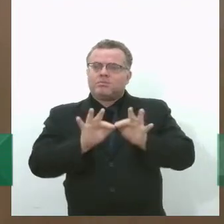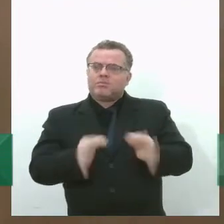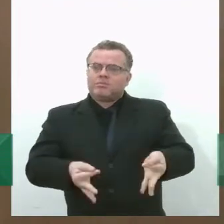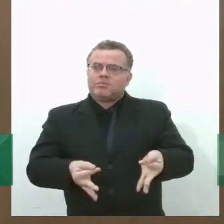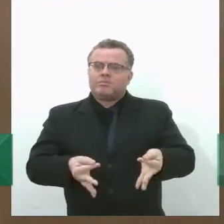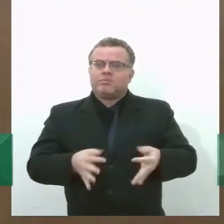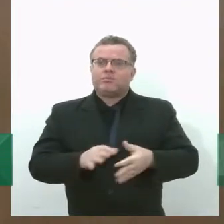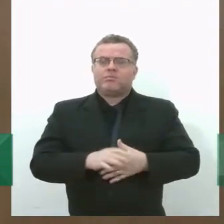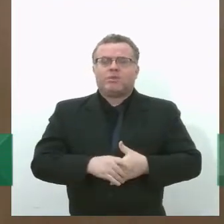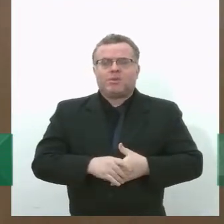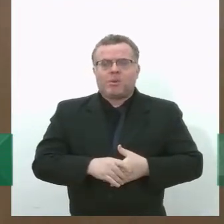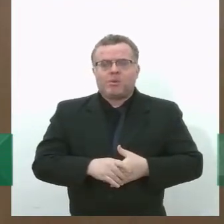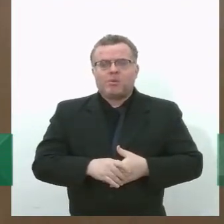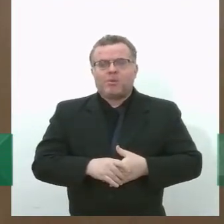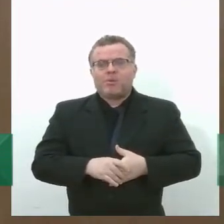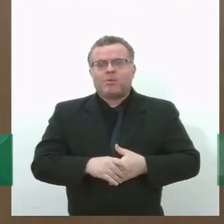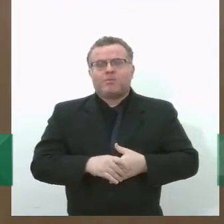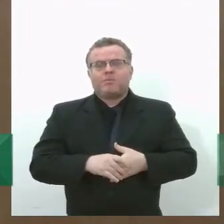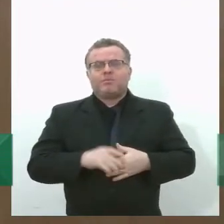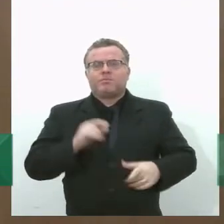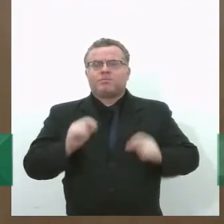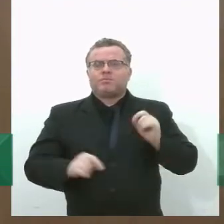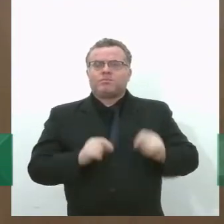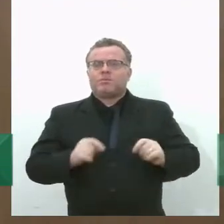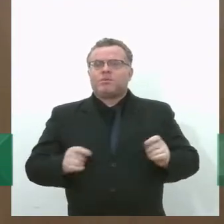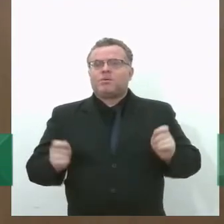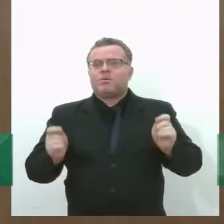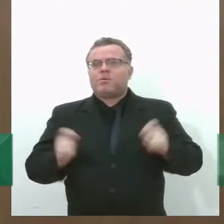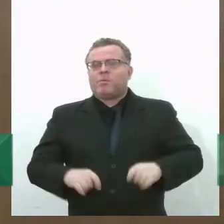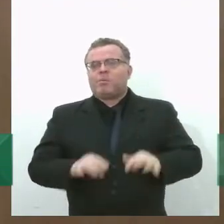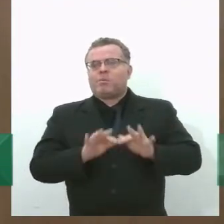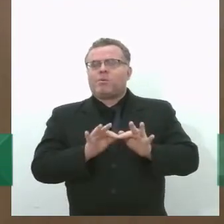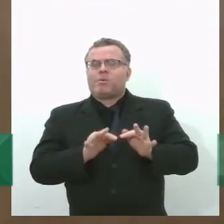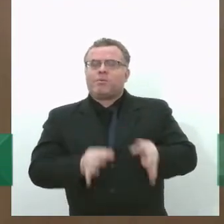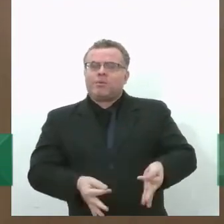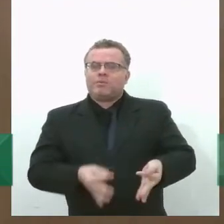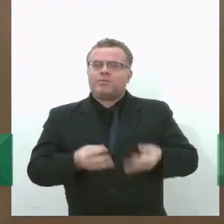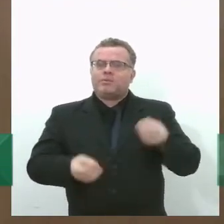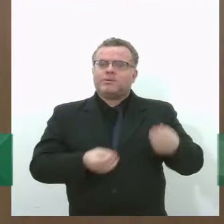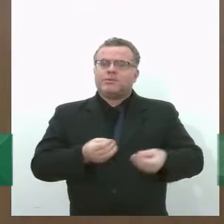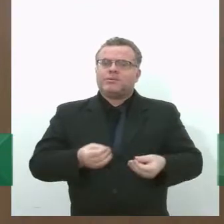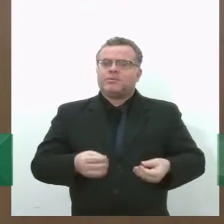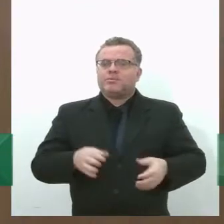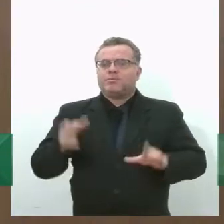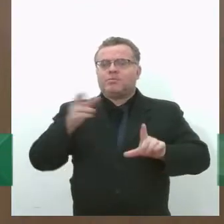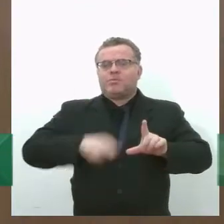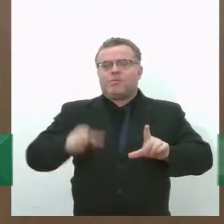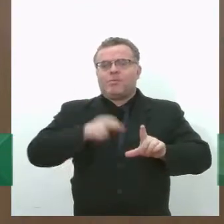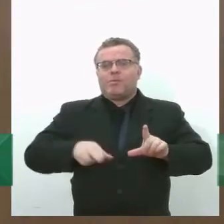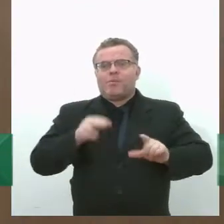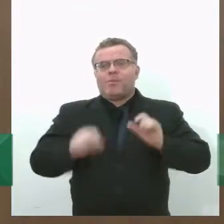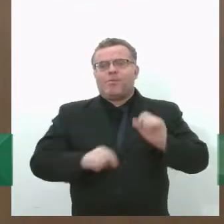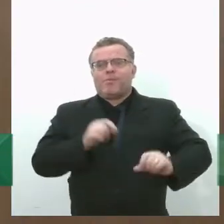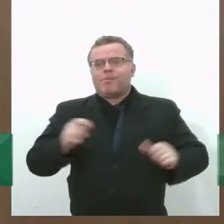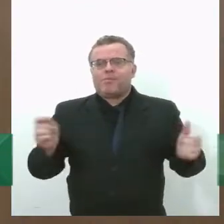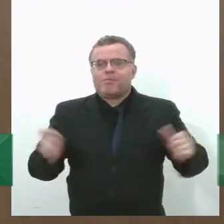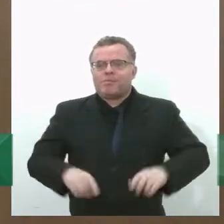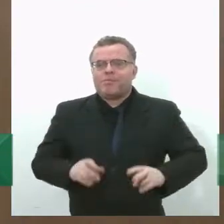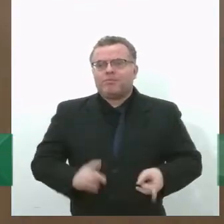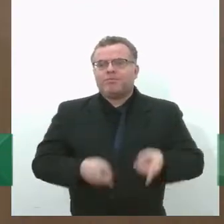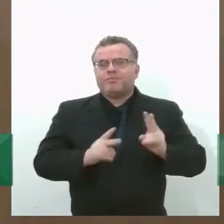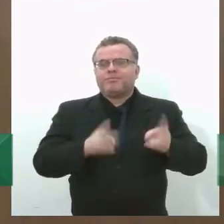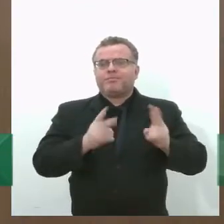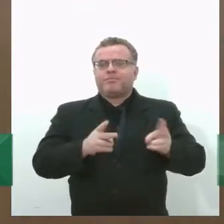Na verdade, a parcela que é muito pequena é a que vai para a reciclagem, né? Inclusive, de forma